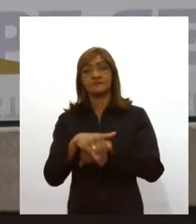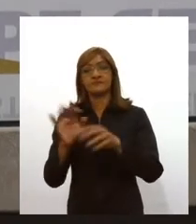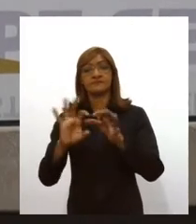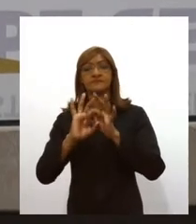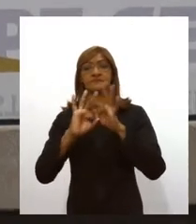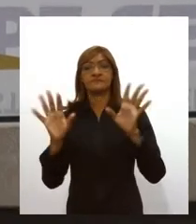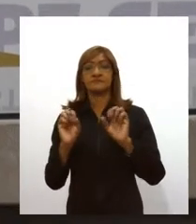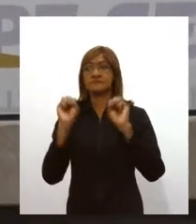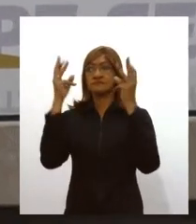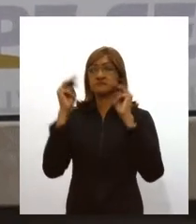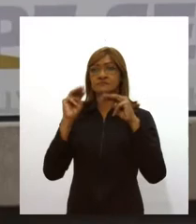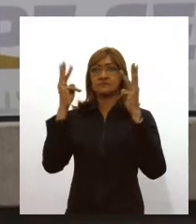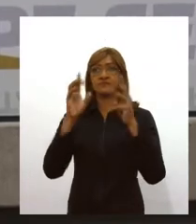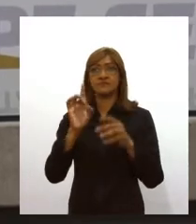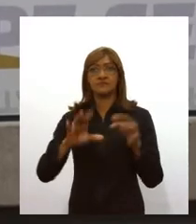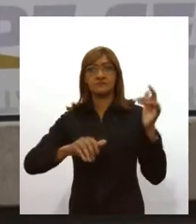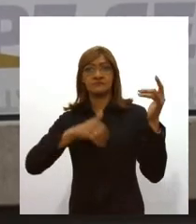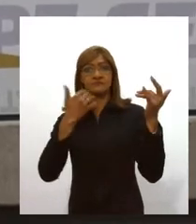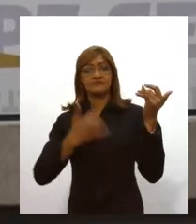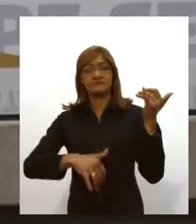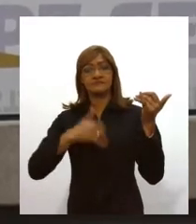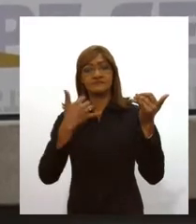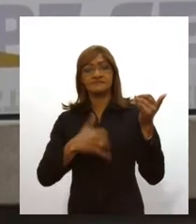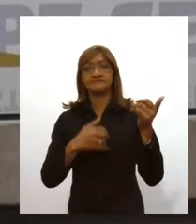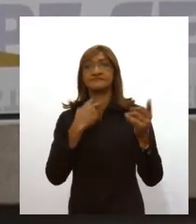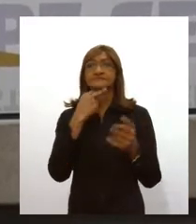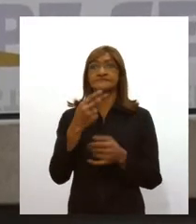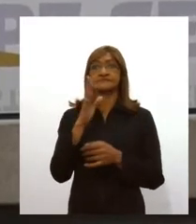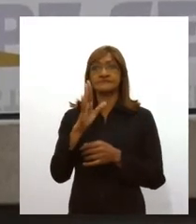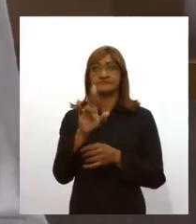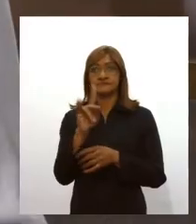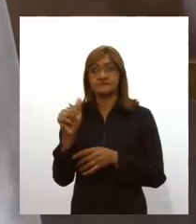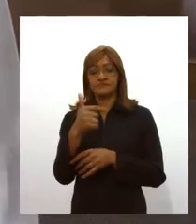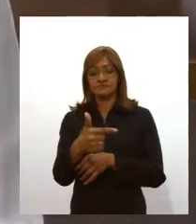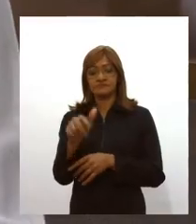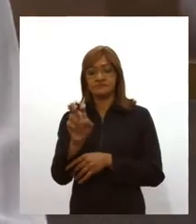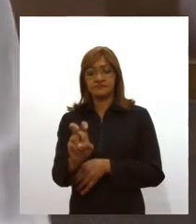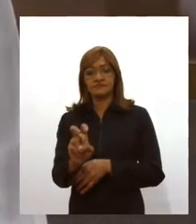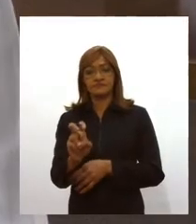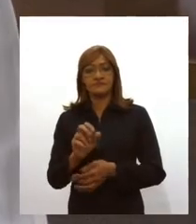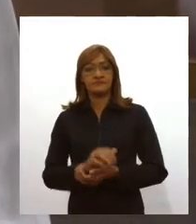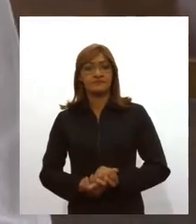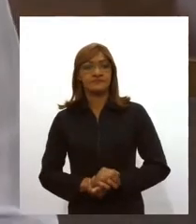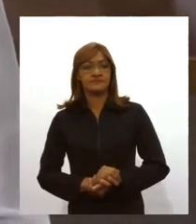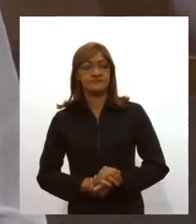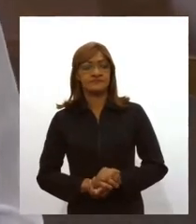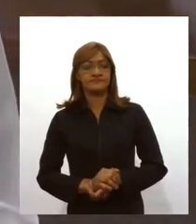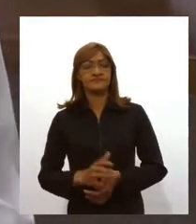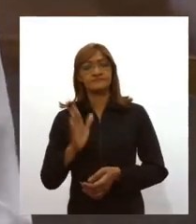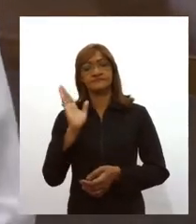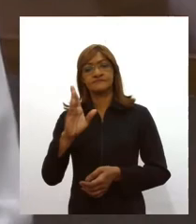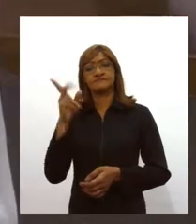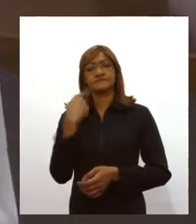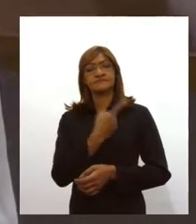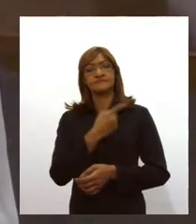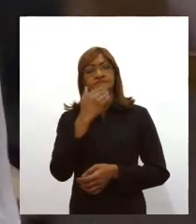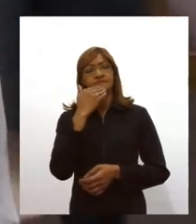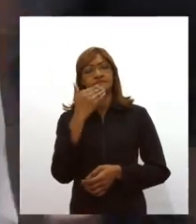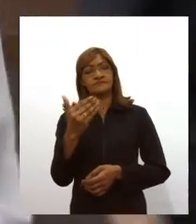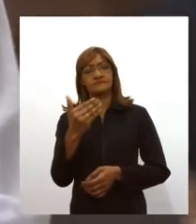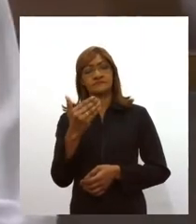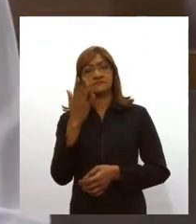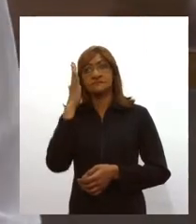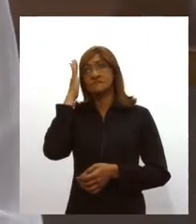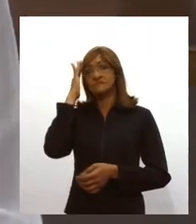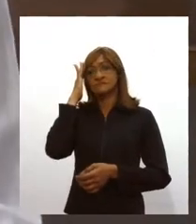shows de voz e violão. Mas isso só a partir do próximo dia 25. Há uma reivindicação que a gente pede a compreensão. O